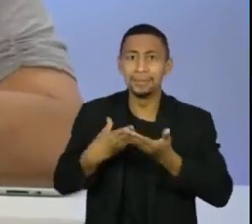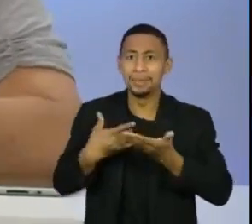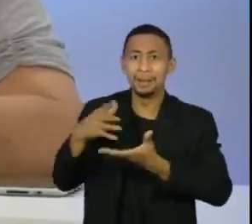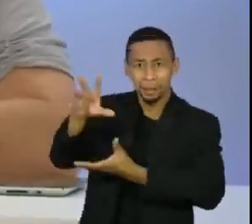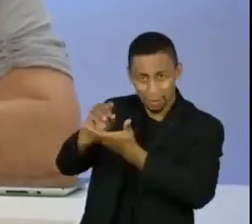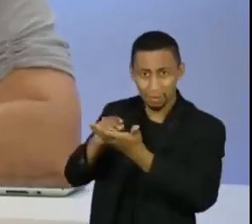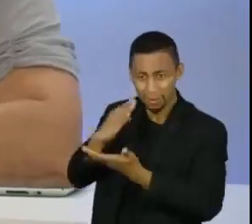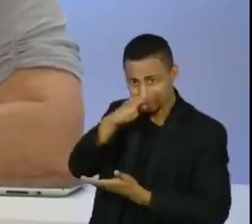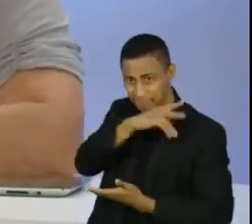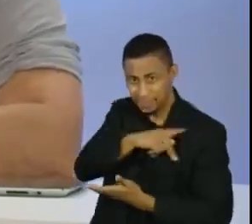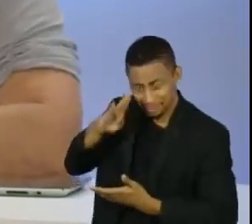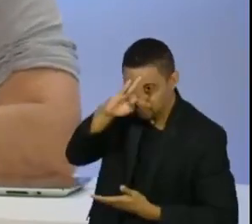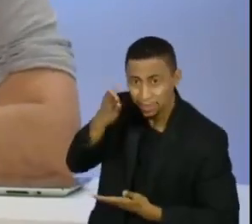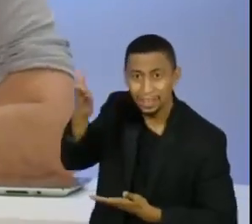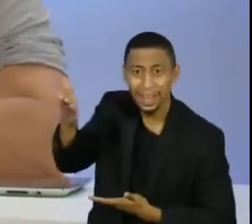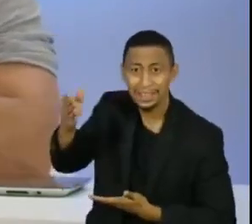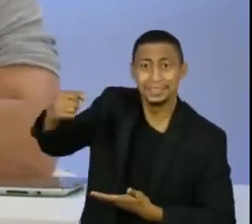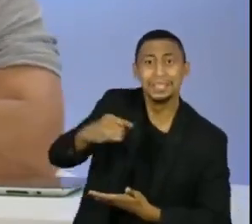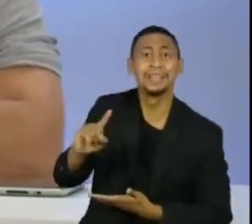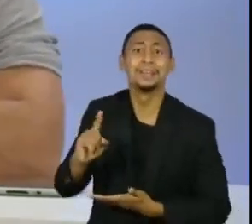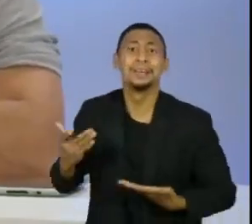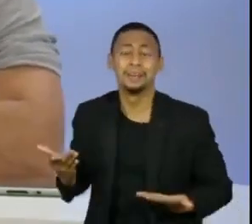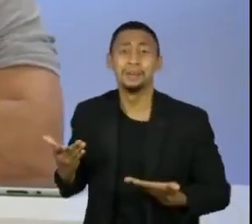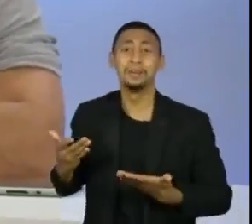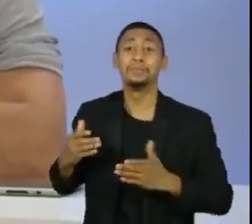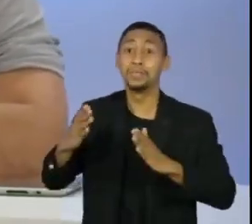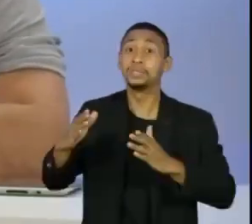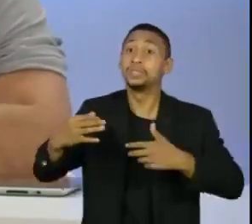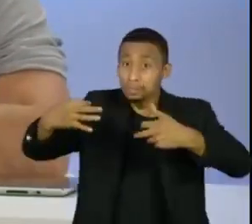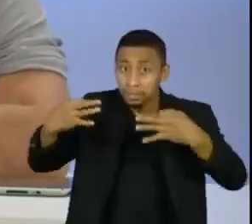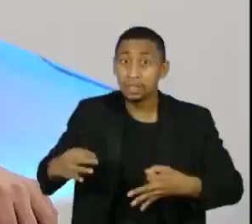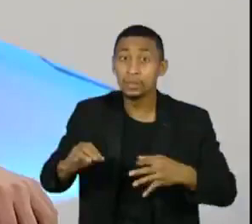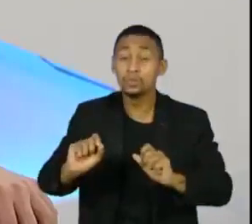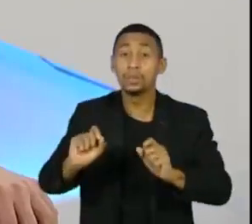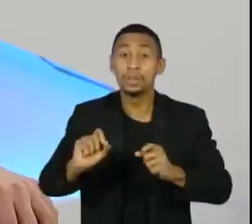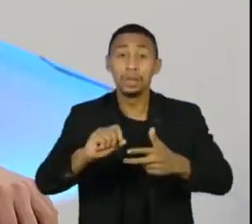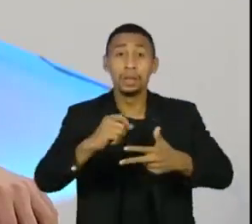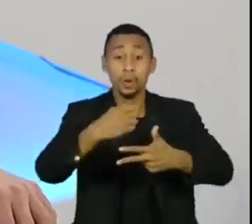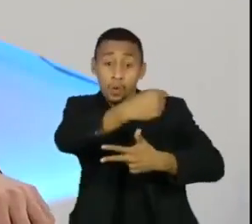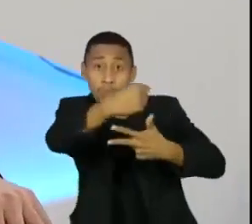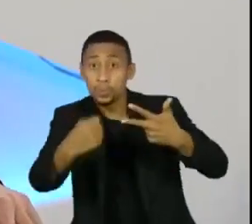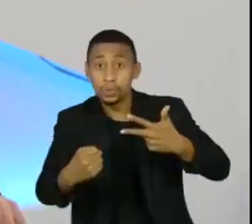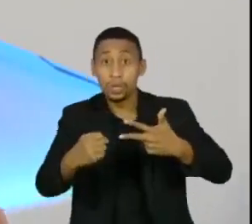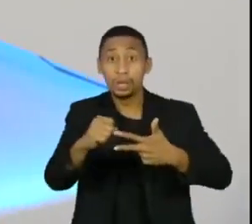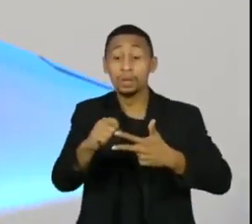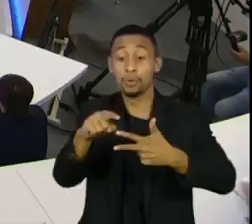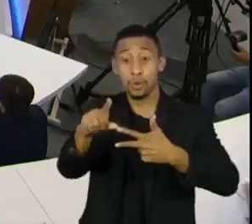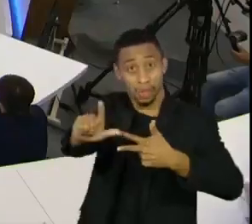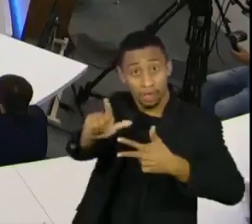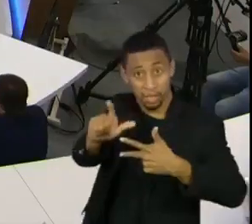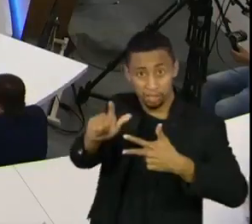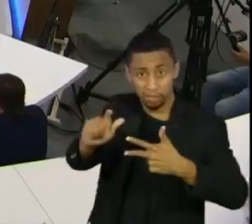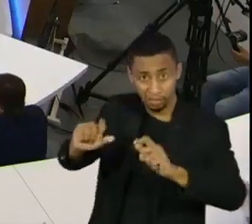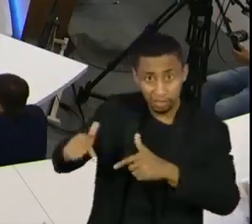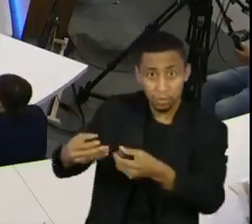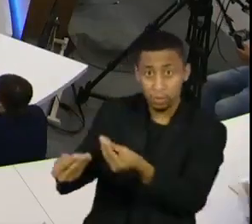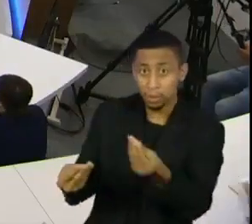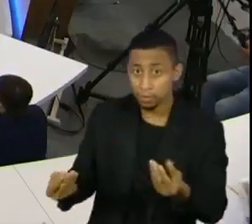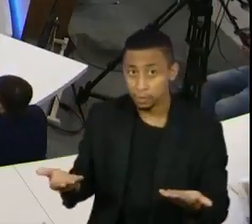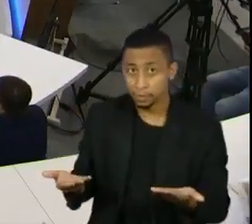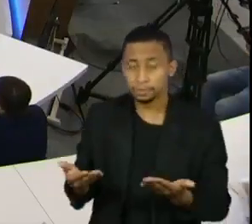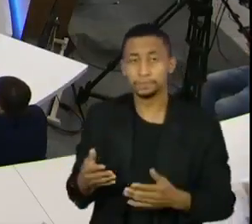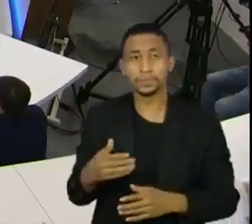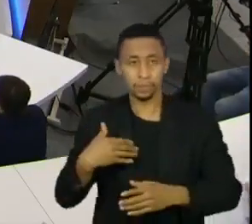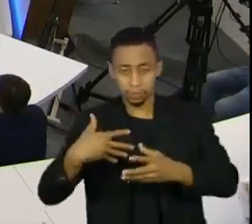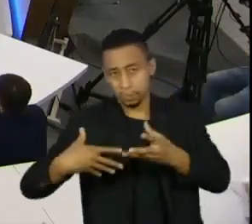observação mais cautelosa e mais incisiva do legislativo também? Exatamente o ponto do Leite, senador. Esse ponto que Malu pegou é exatamente o que o Eduardo